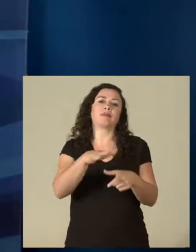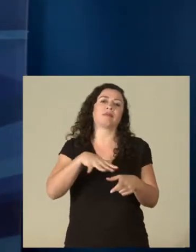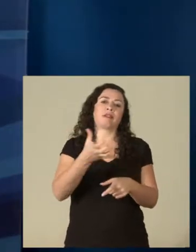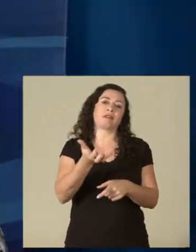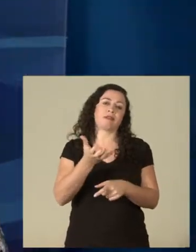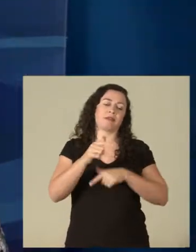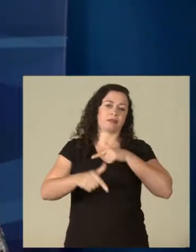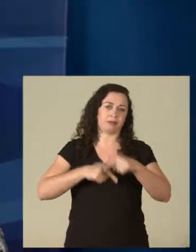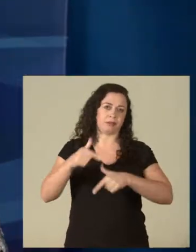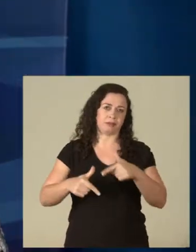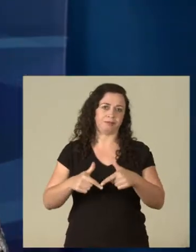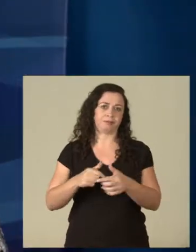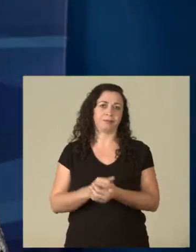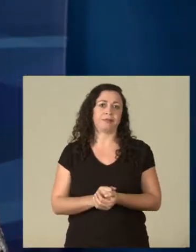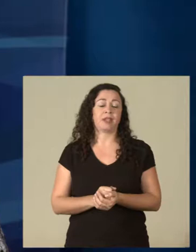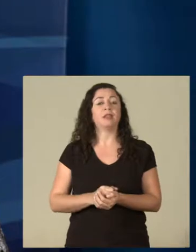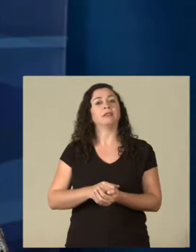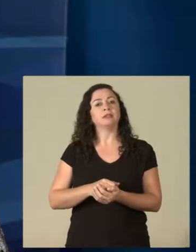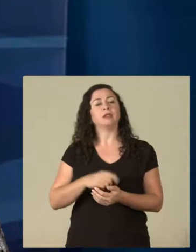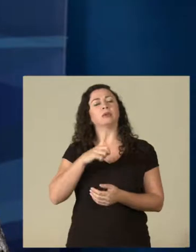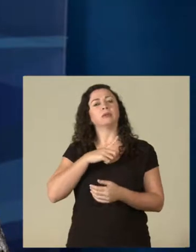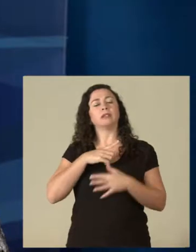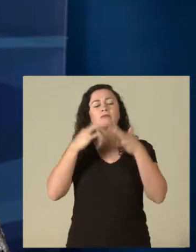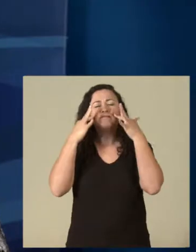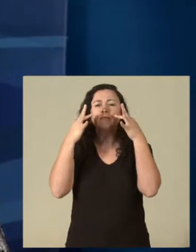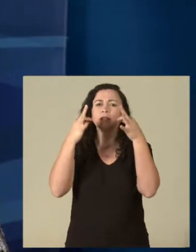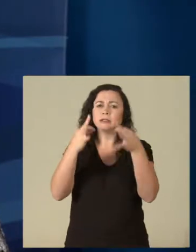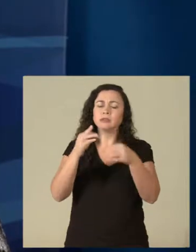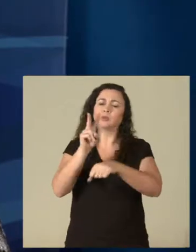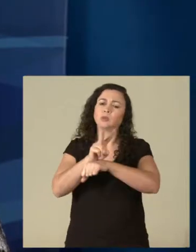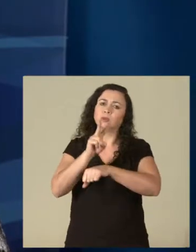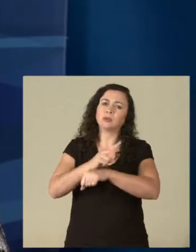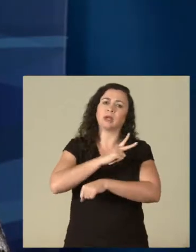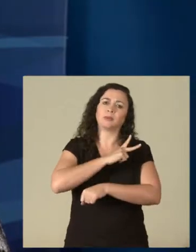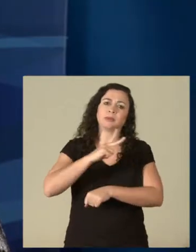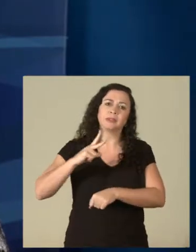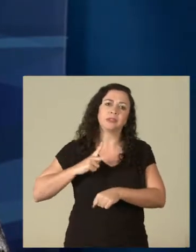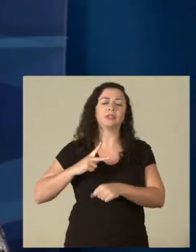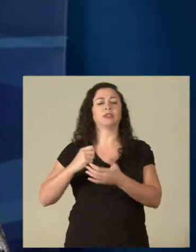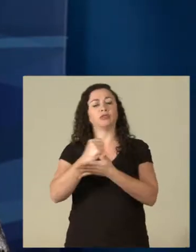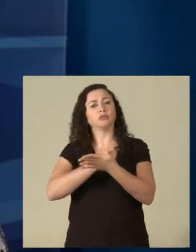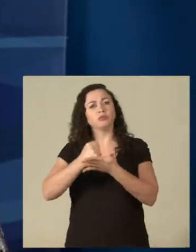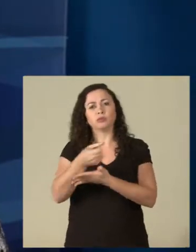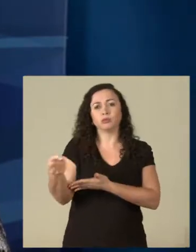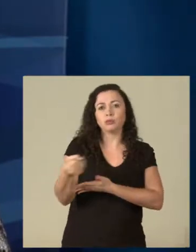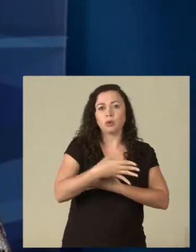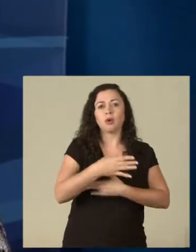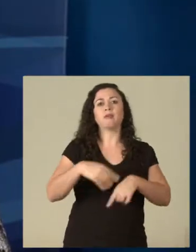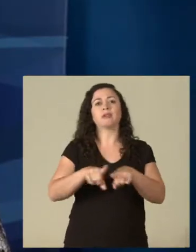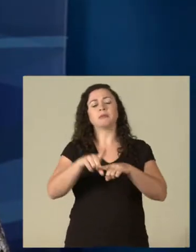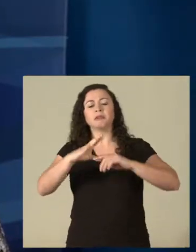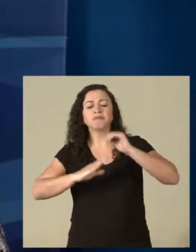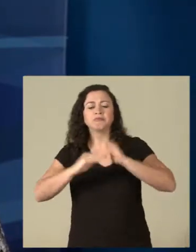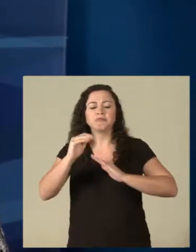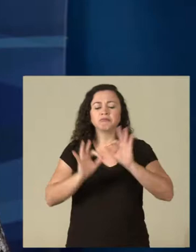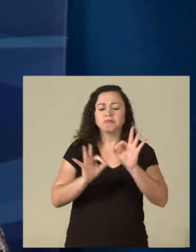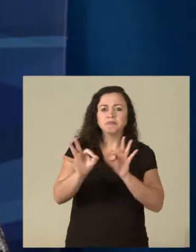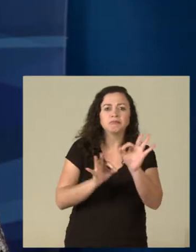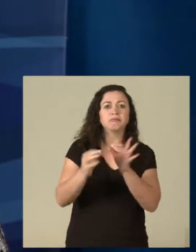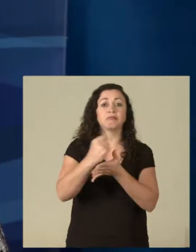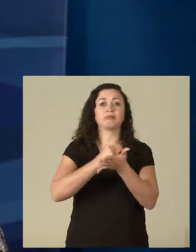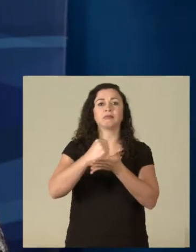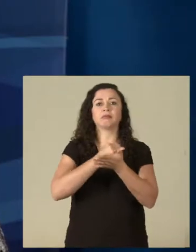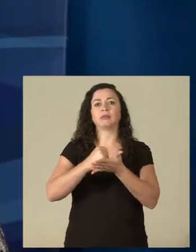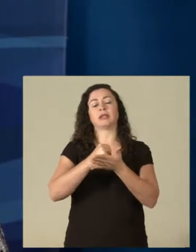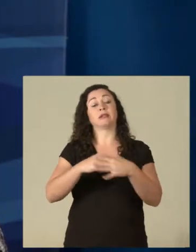gostaria de atuar. Então, desde a atenção e do cuidado com o paciente, prospecção de novas drogas, manipulação de medicamentos,